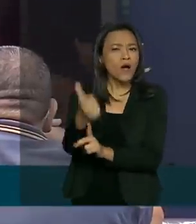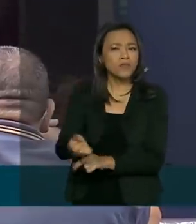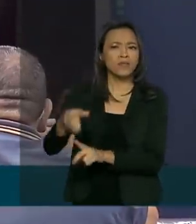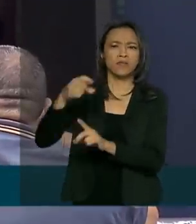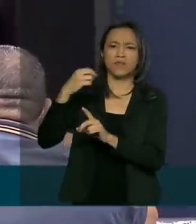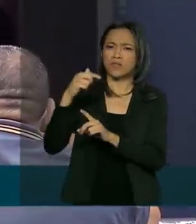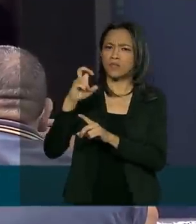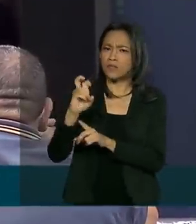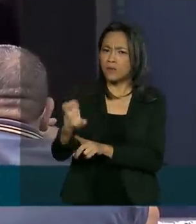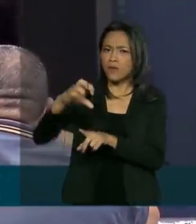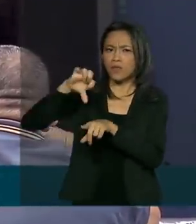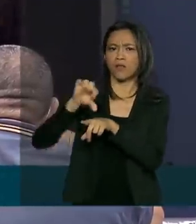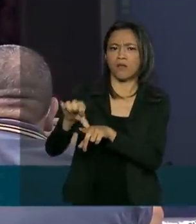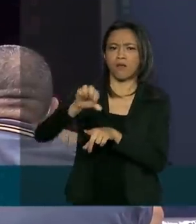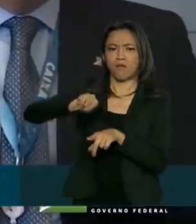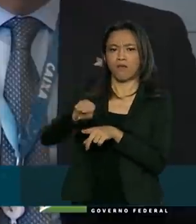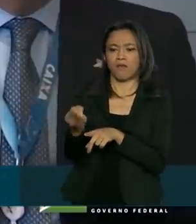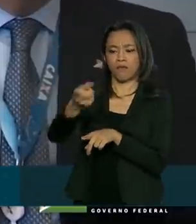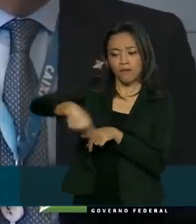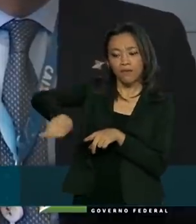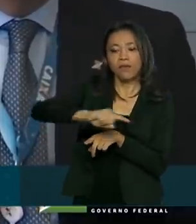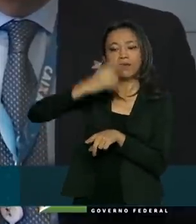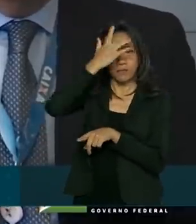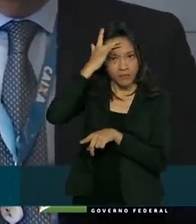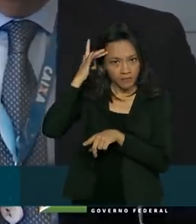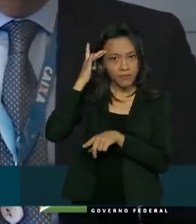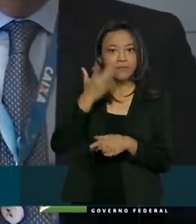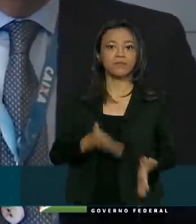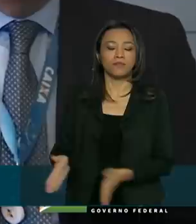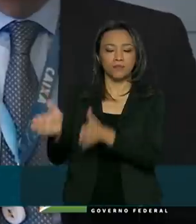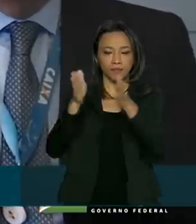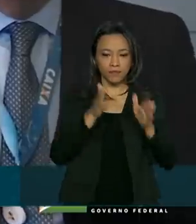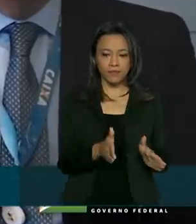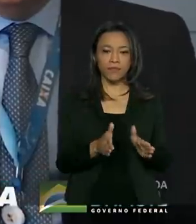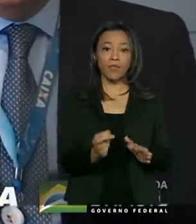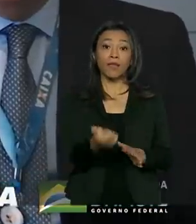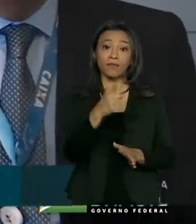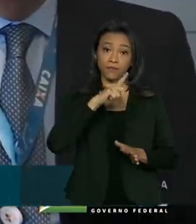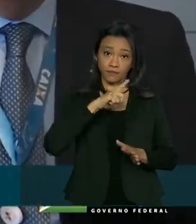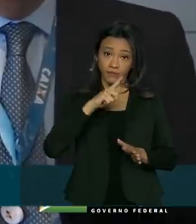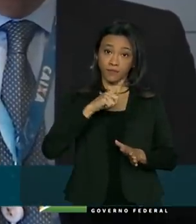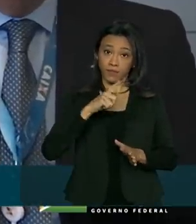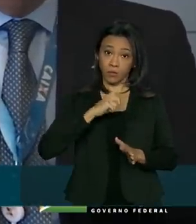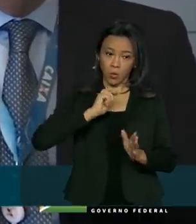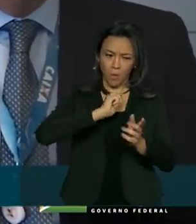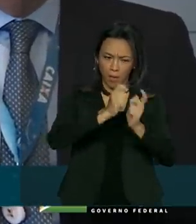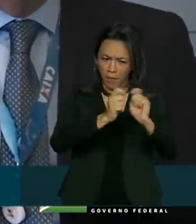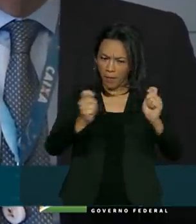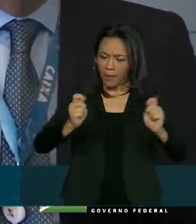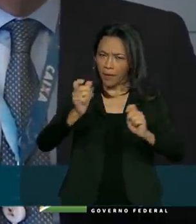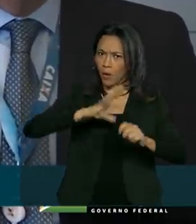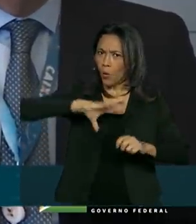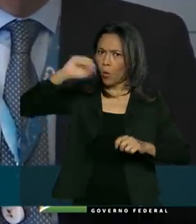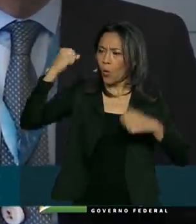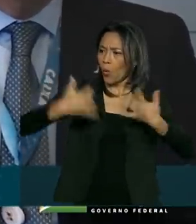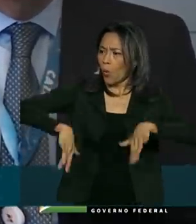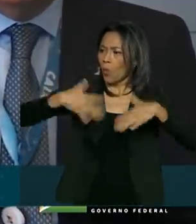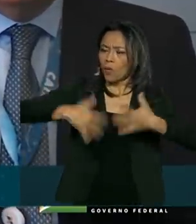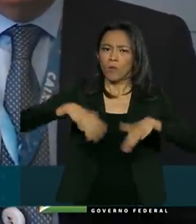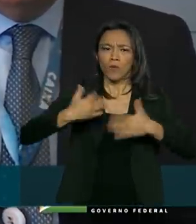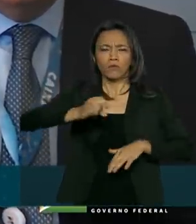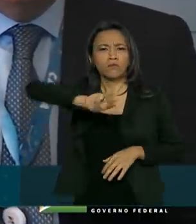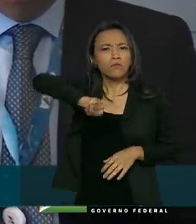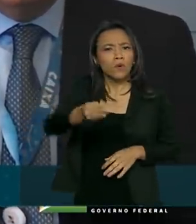milhões de pessoas. Temos um pagamento recorde, dezenas de milhões